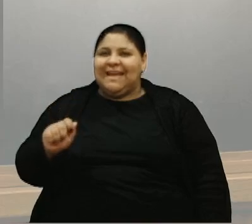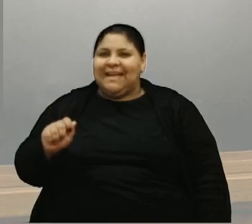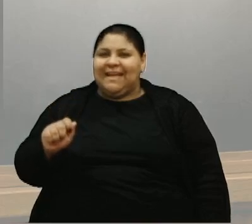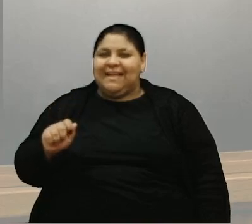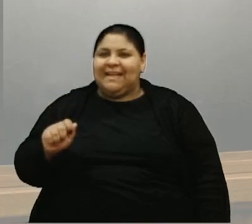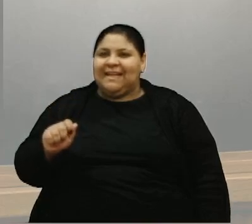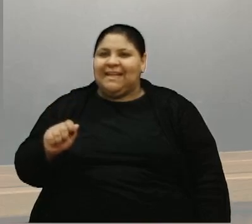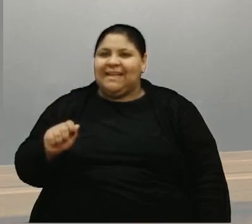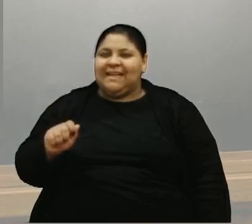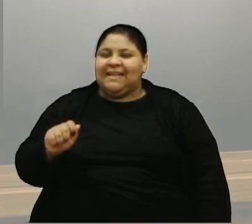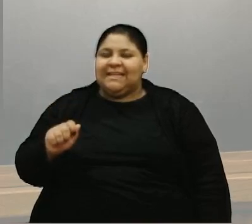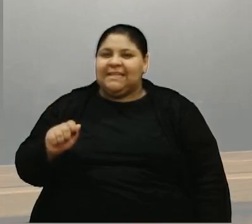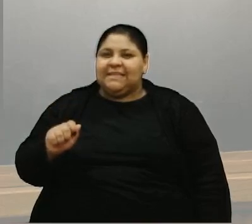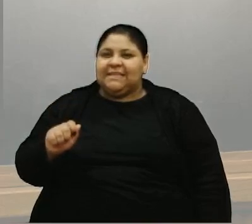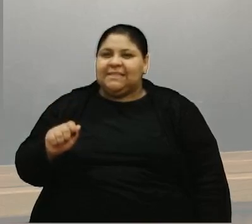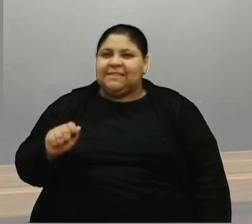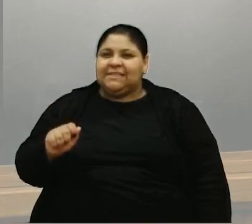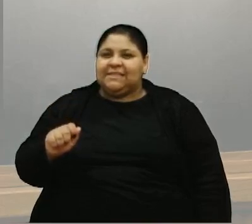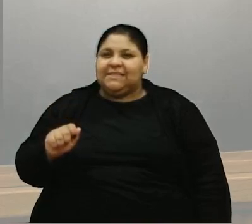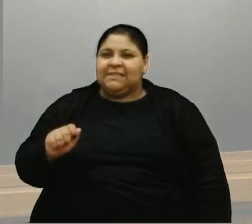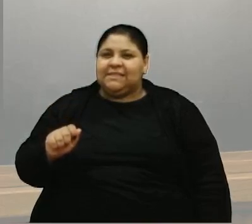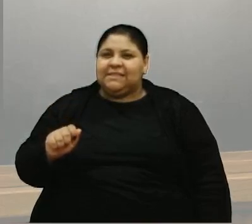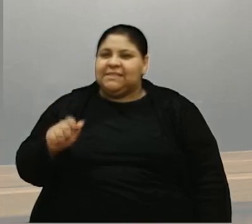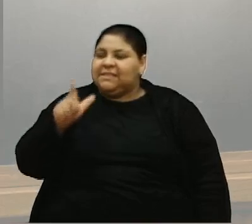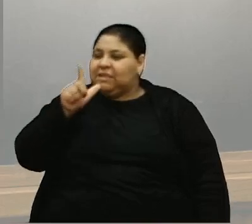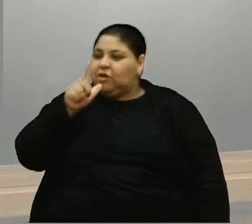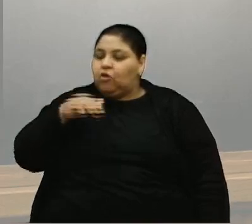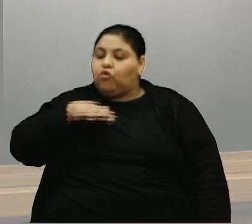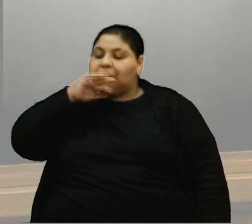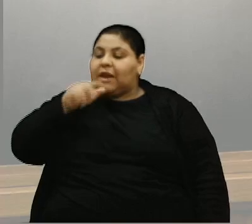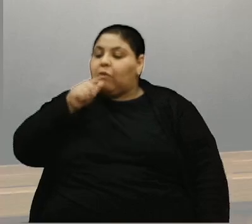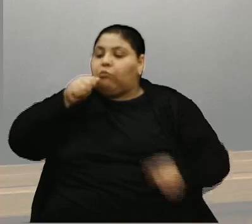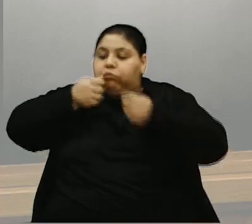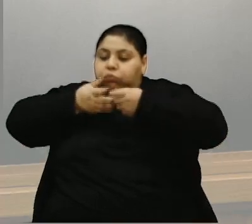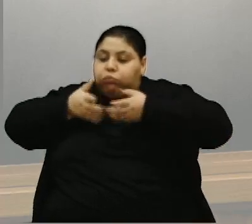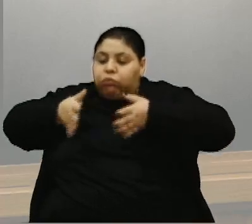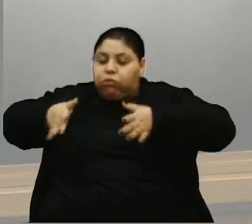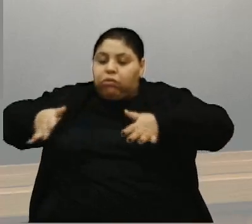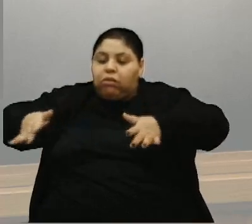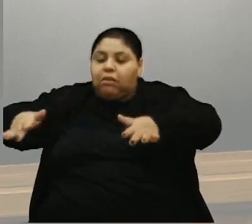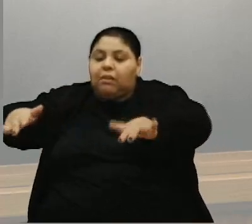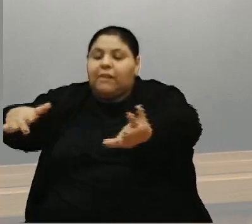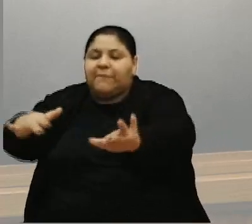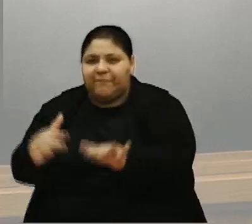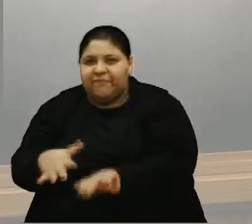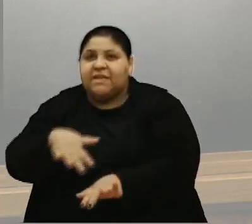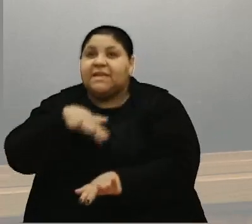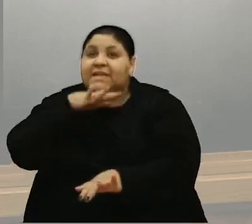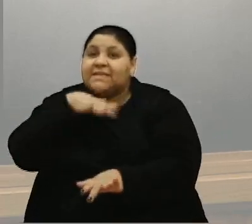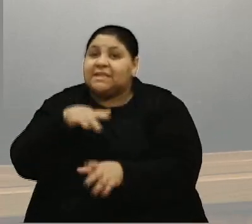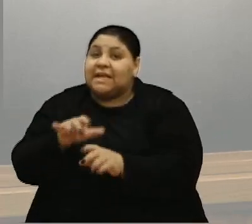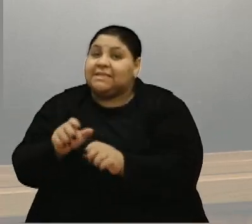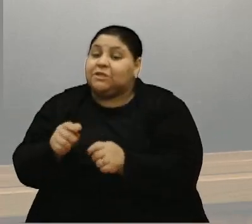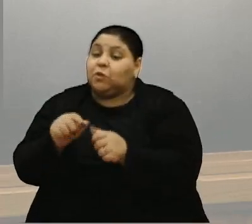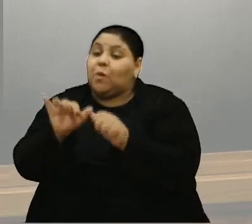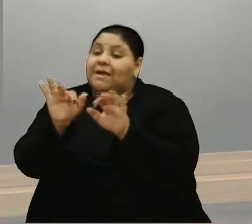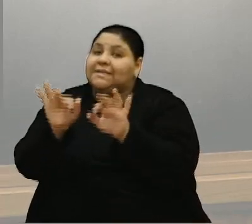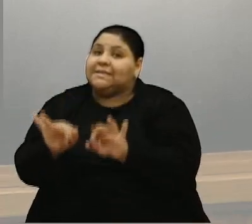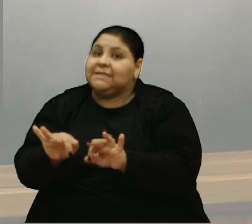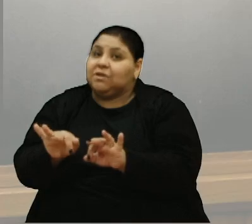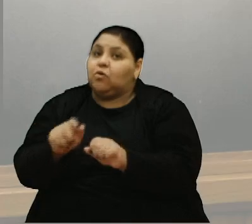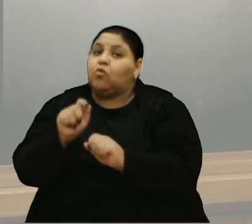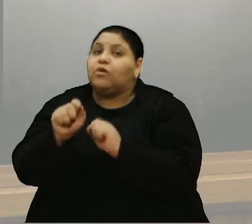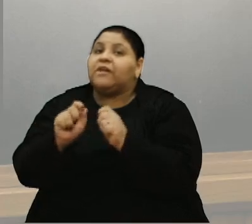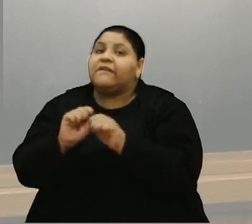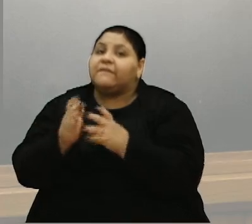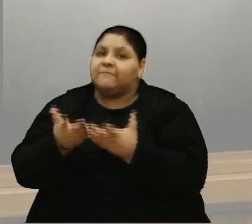seu terreno, e as casas estão ficando para cair, o que vai ser feito